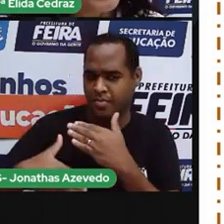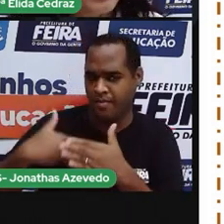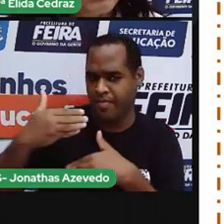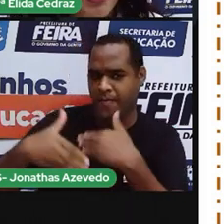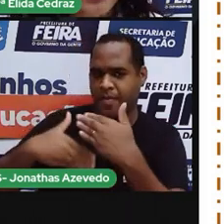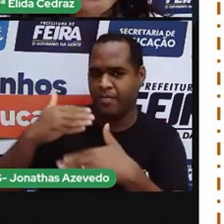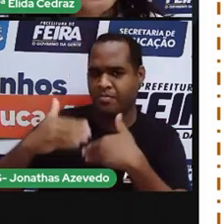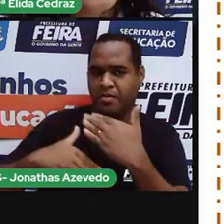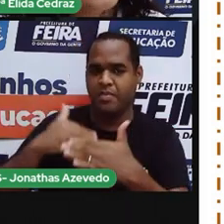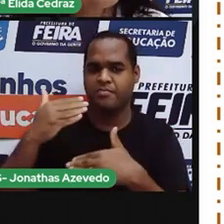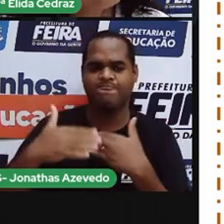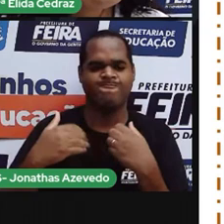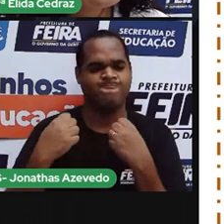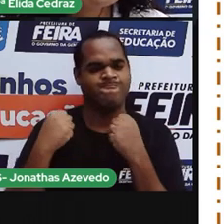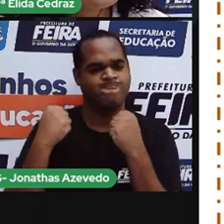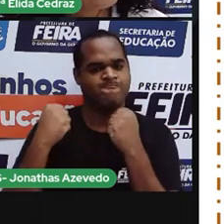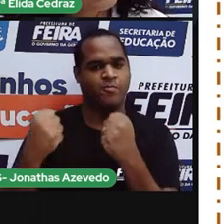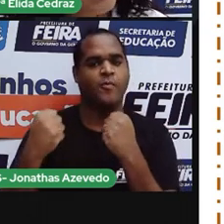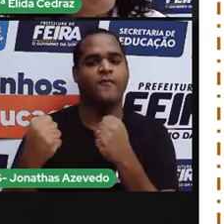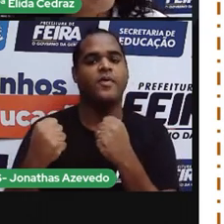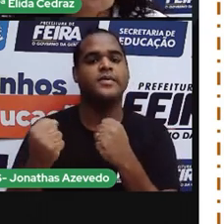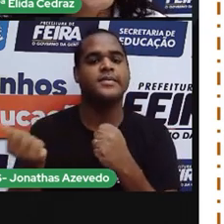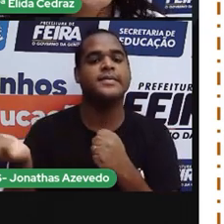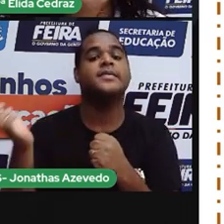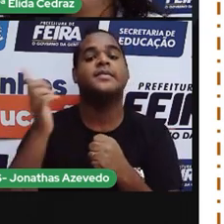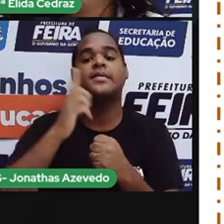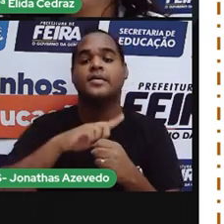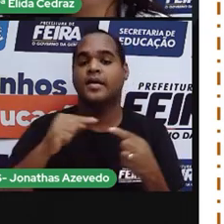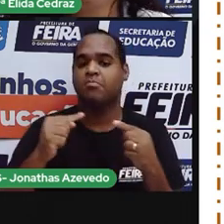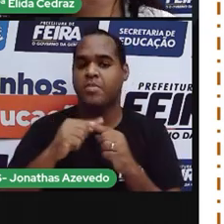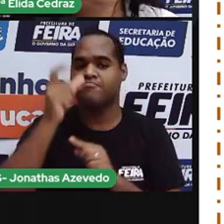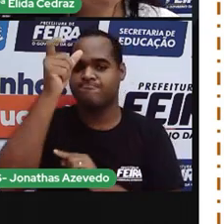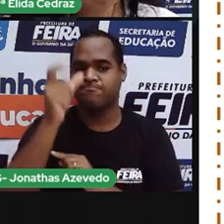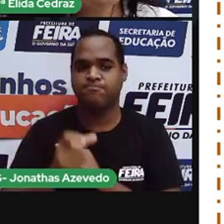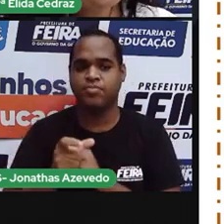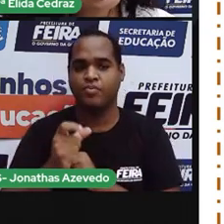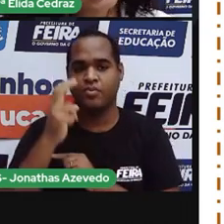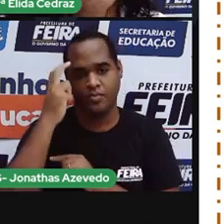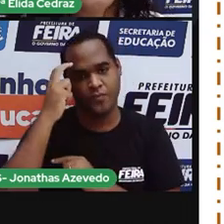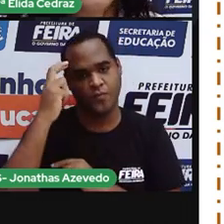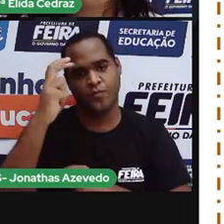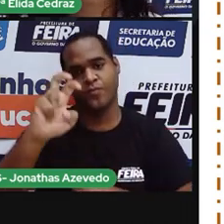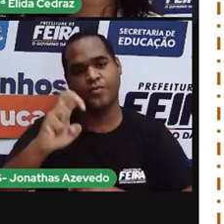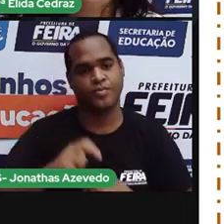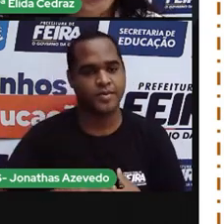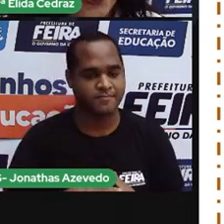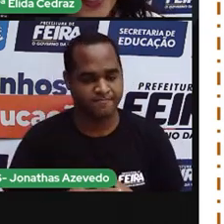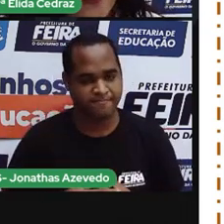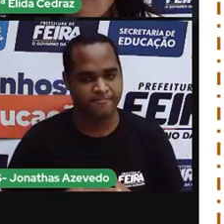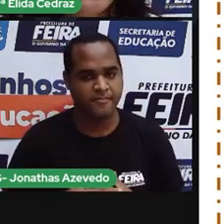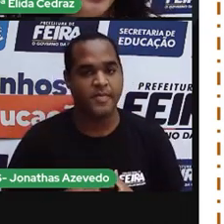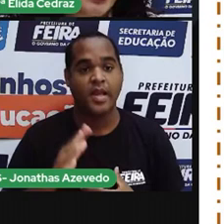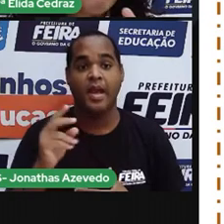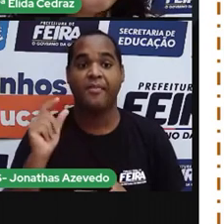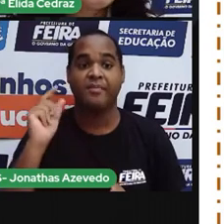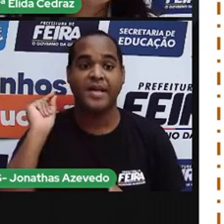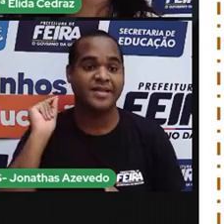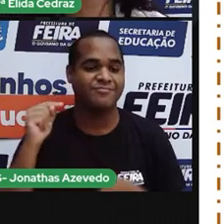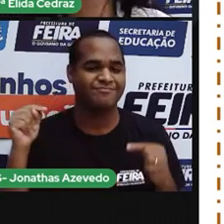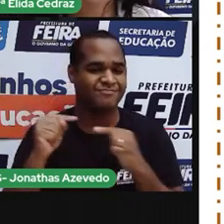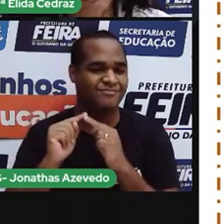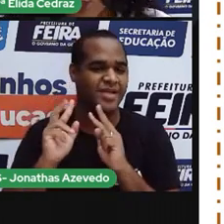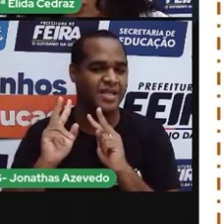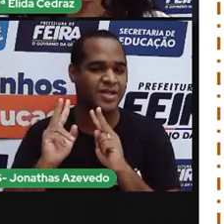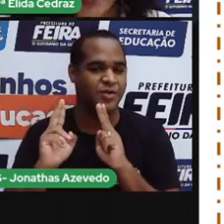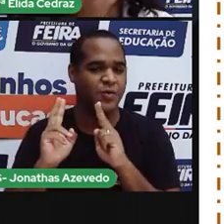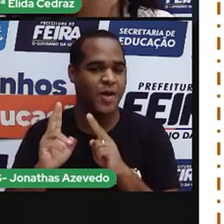cada vez mais, recuperando a sua força e a sua representatividade cultural. A mesma